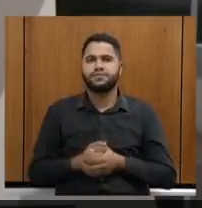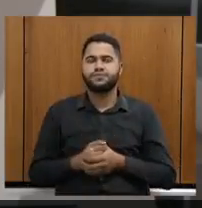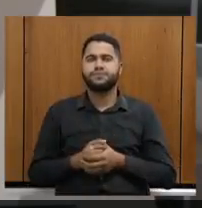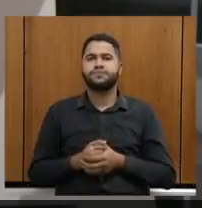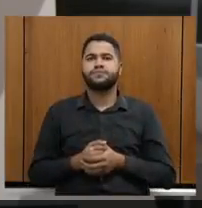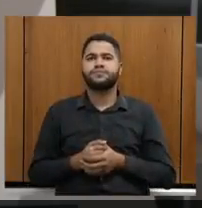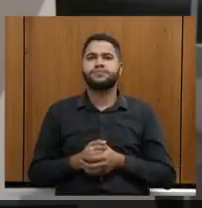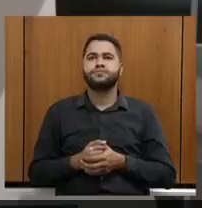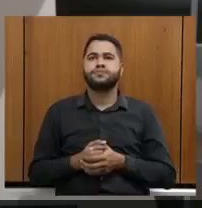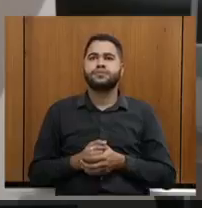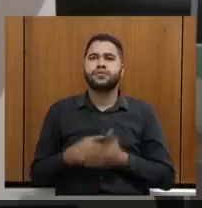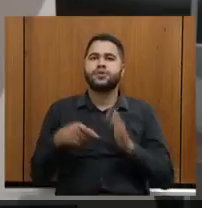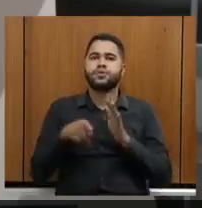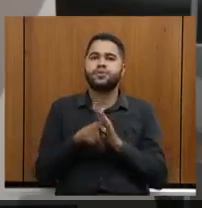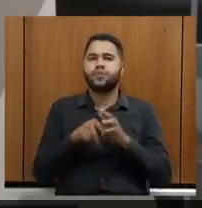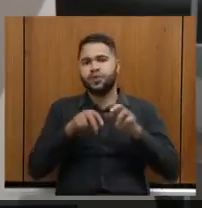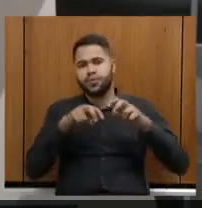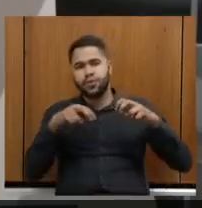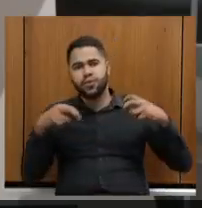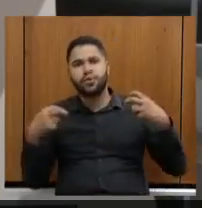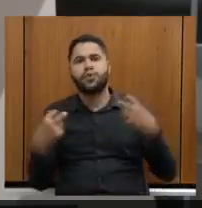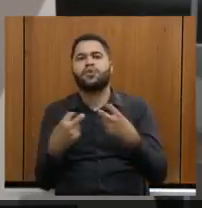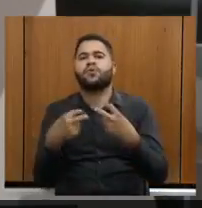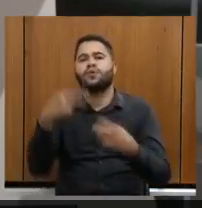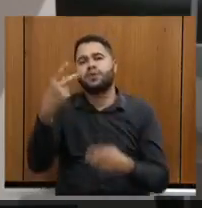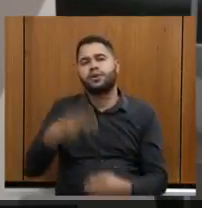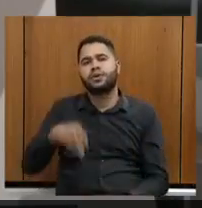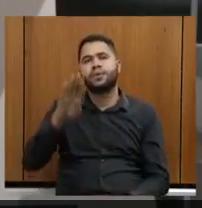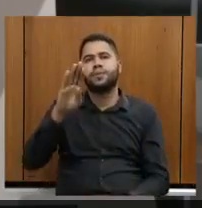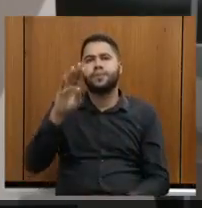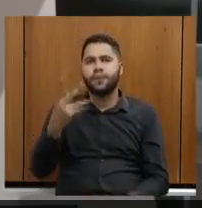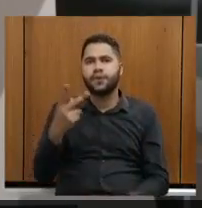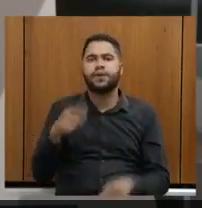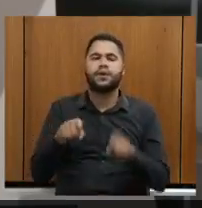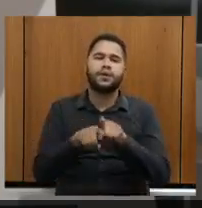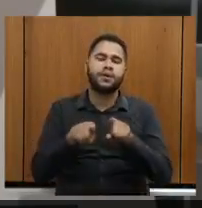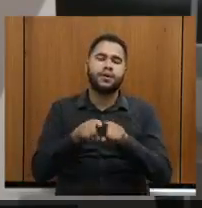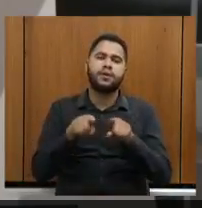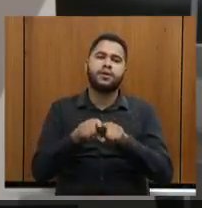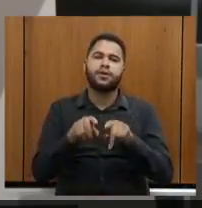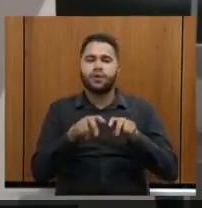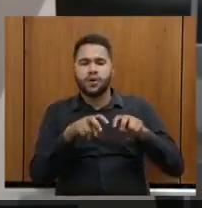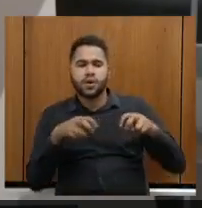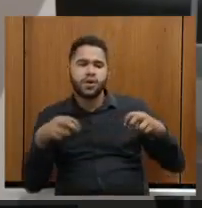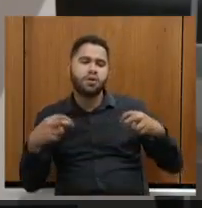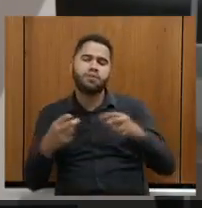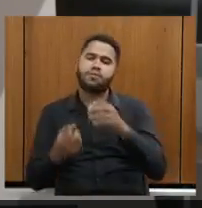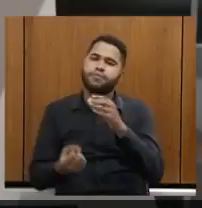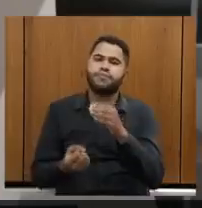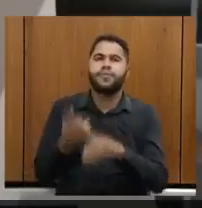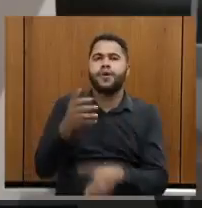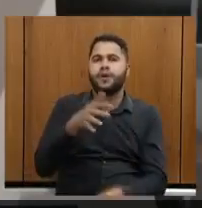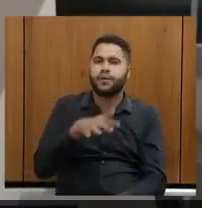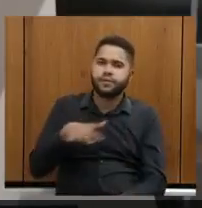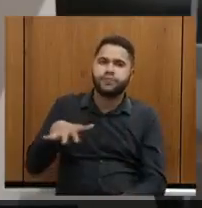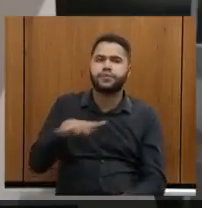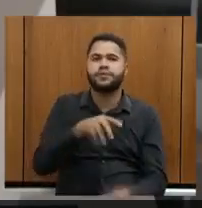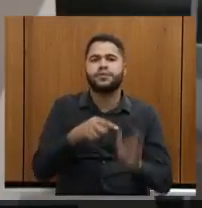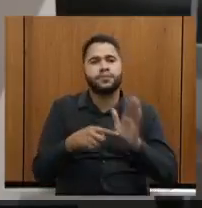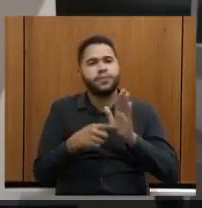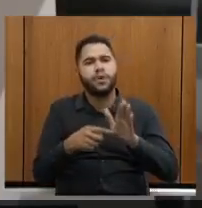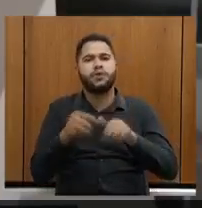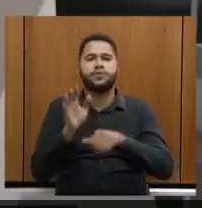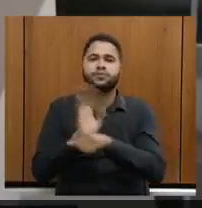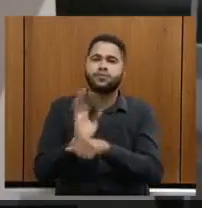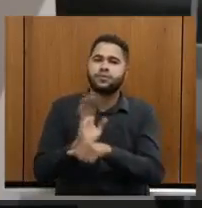Encontro Rota da Cozinha Mineira, aqui em Belo Horizonte, essas rotas estão sendo criadas em todo o Estado, mostra de cinema,